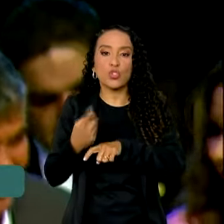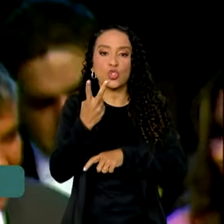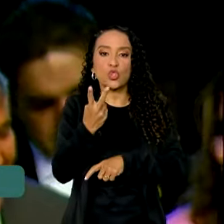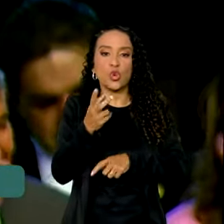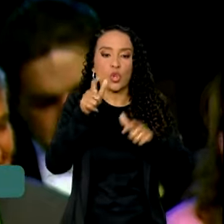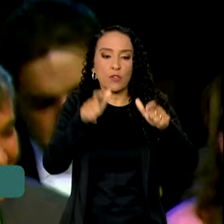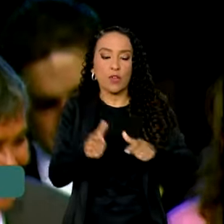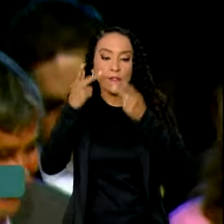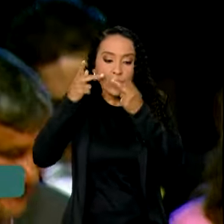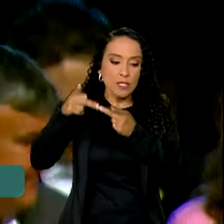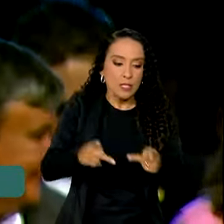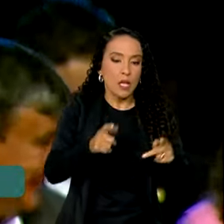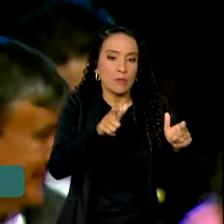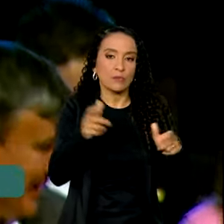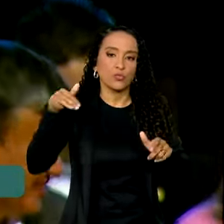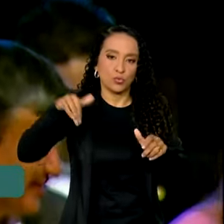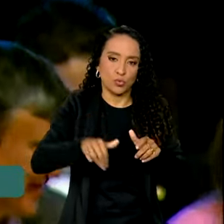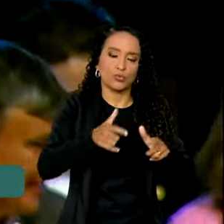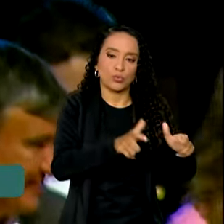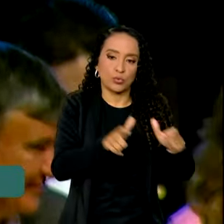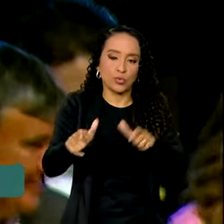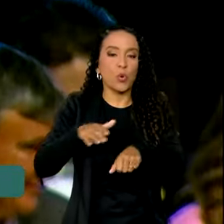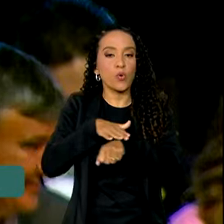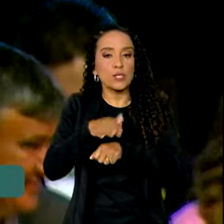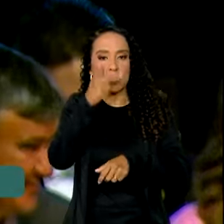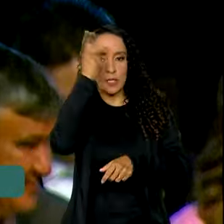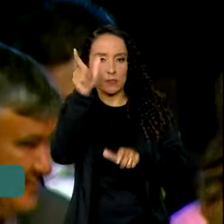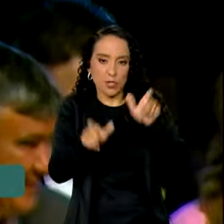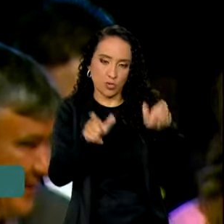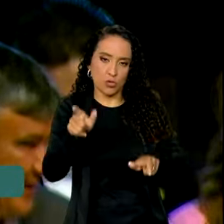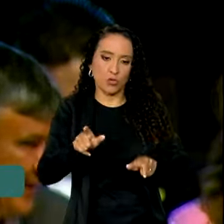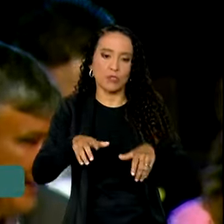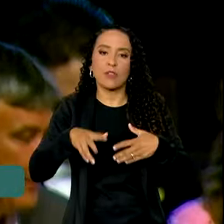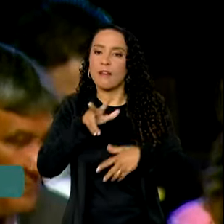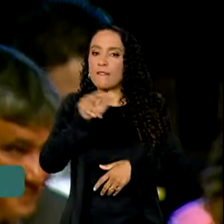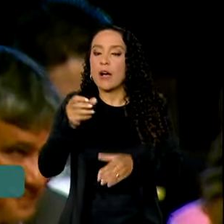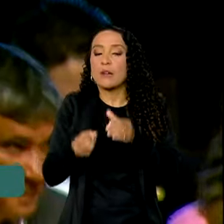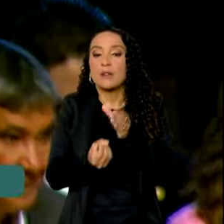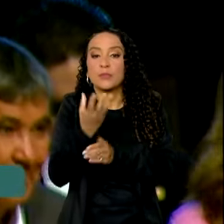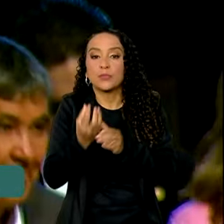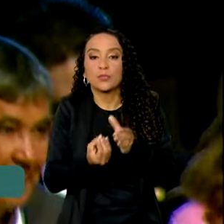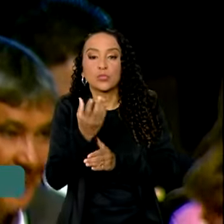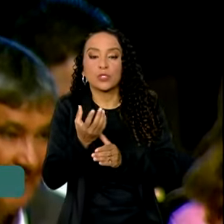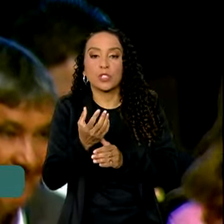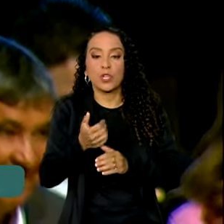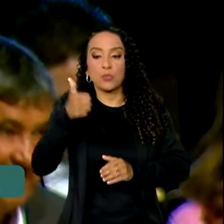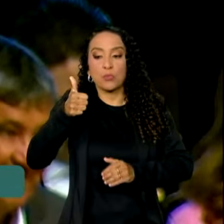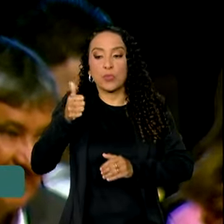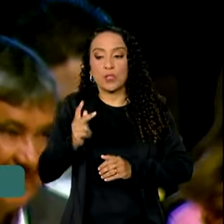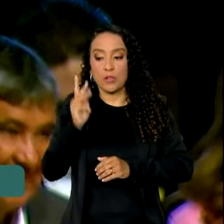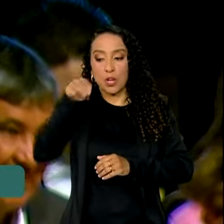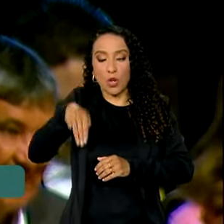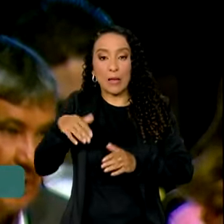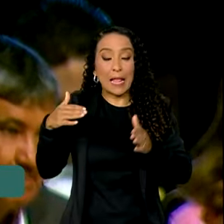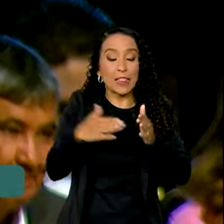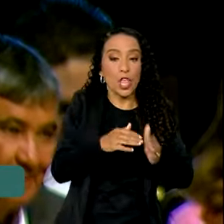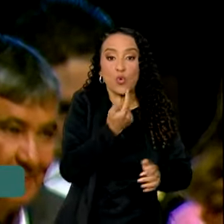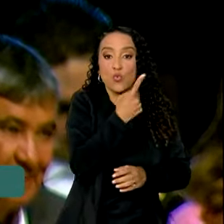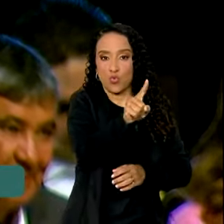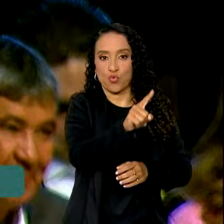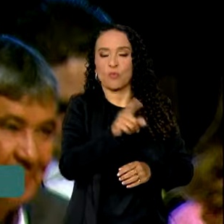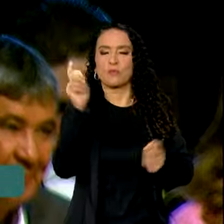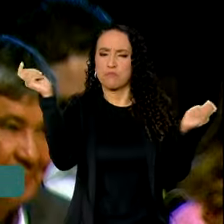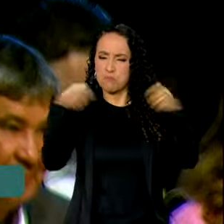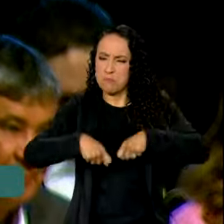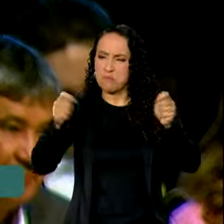regiões, visitando, conversando com as pessoas. Vai produzir do primeiro quilômetro até o último. É um